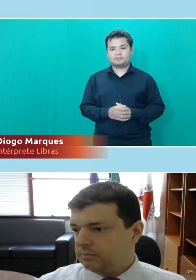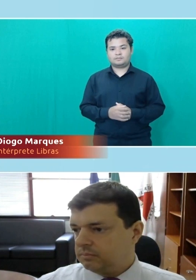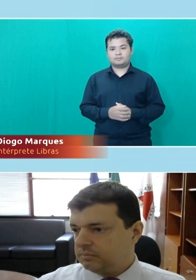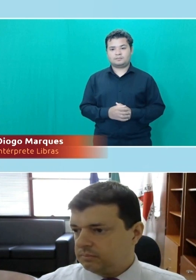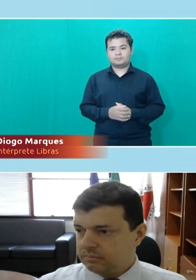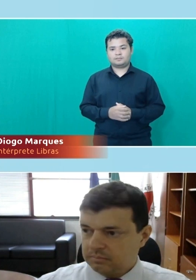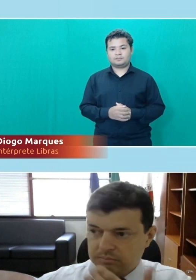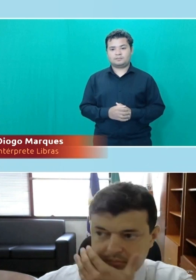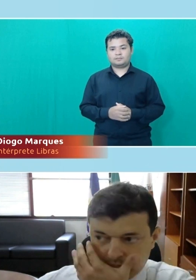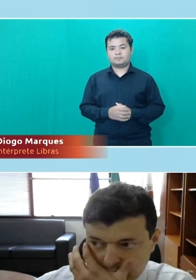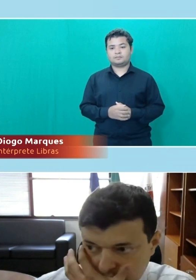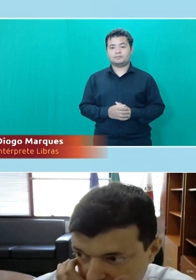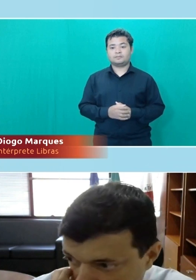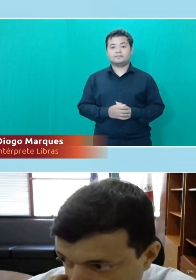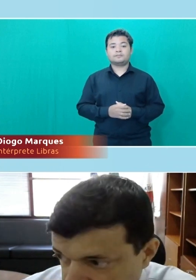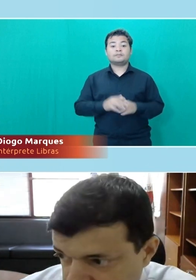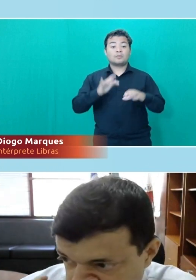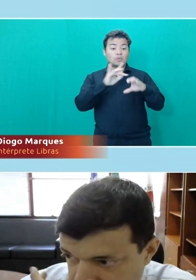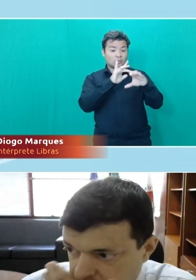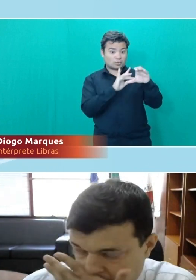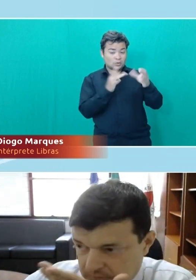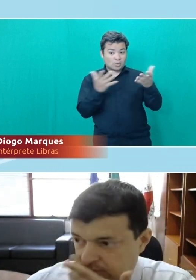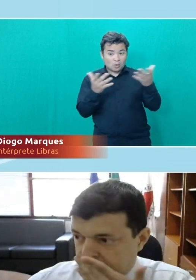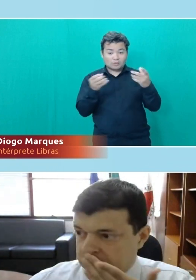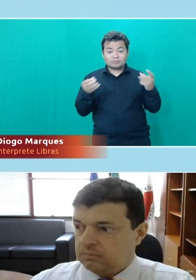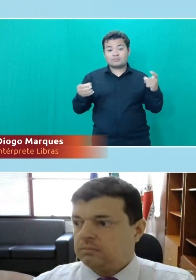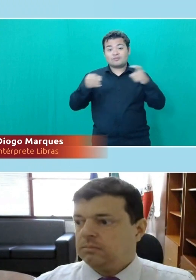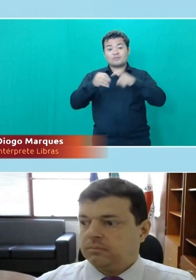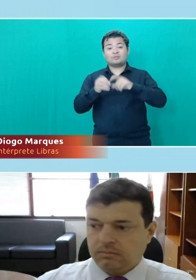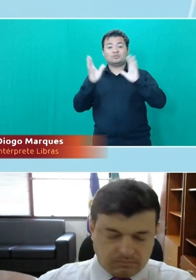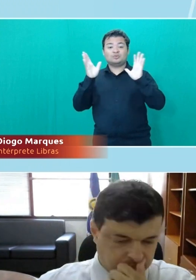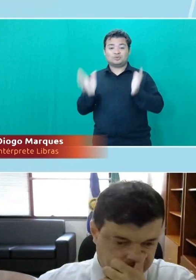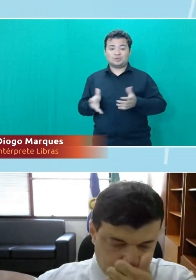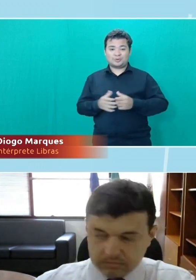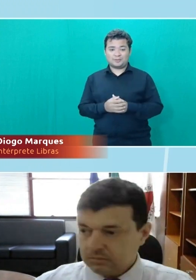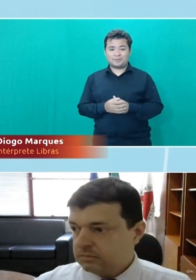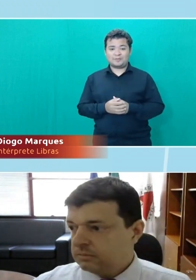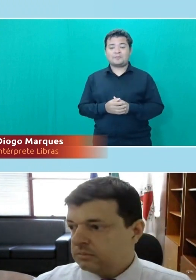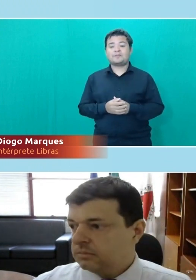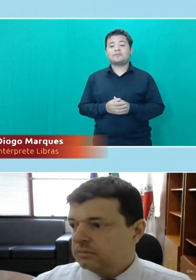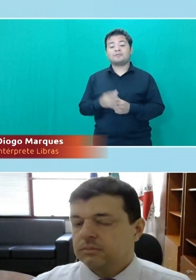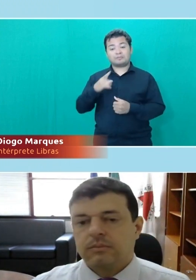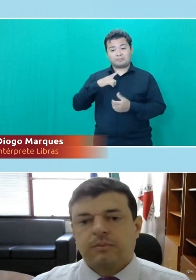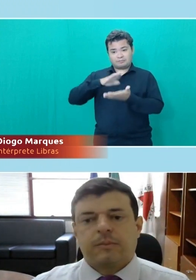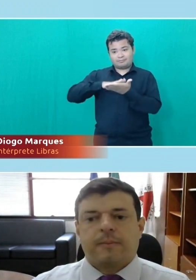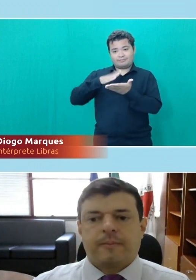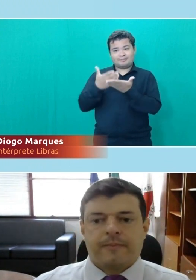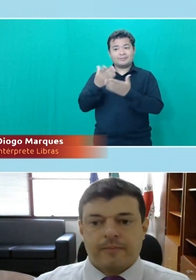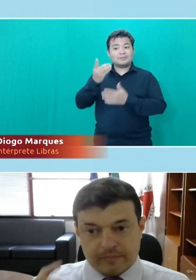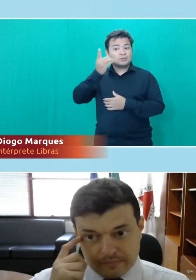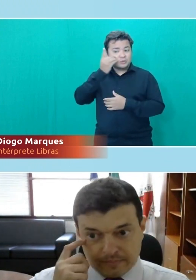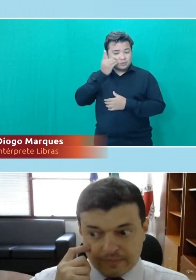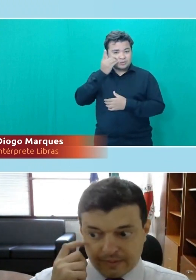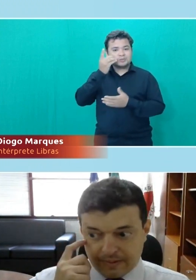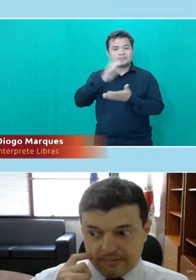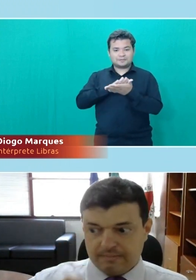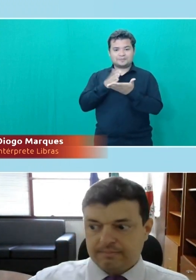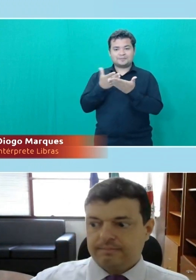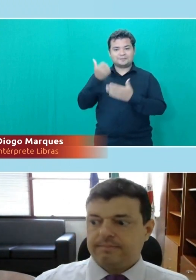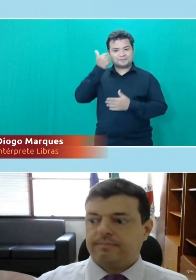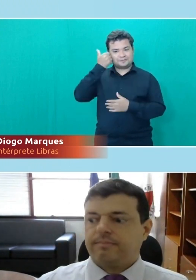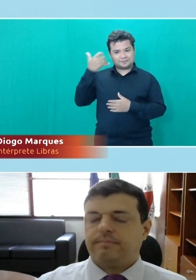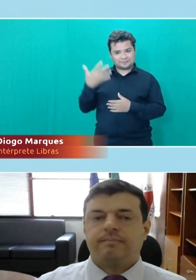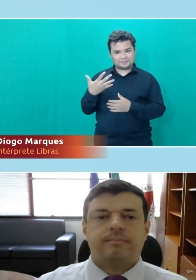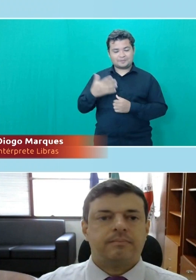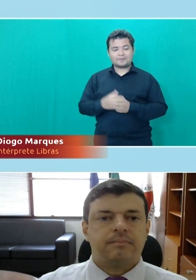Estamos de volta com Conexões de hoje. Nós contamos com a presença do Diogo Marques, que faz a interpretação para Libras. E,